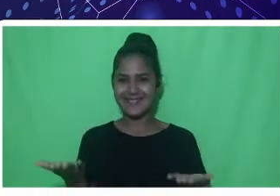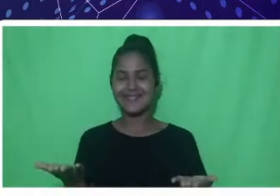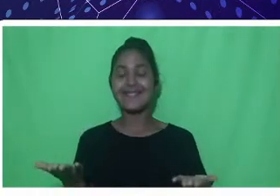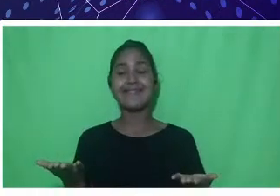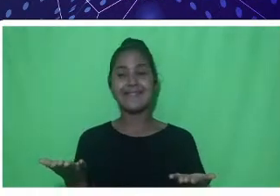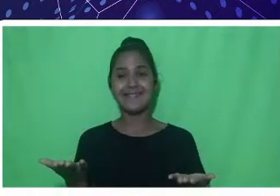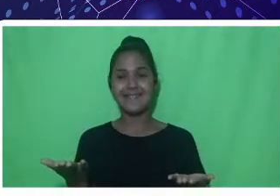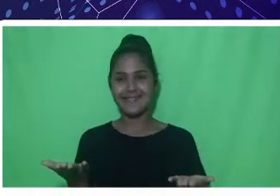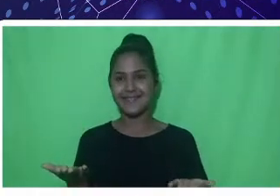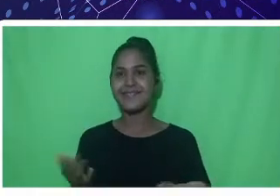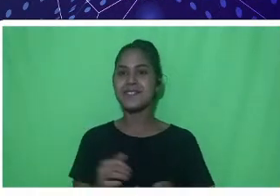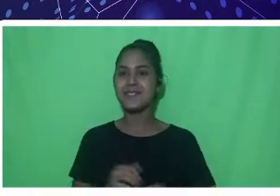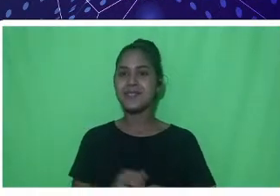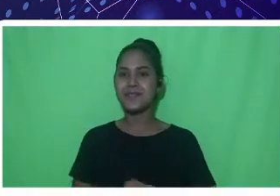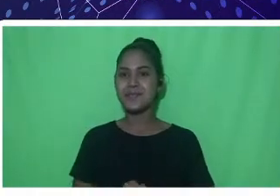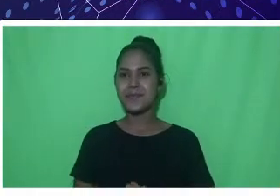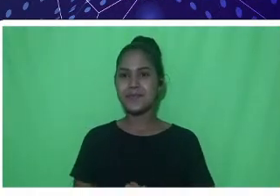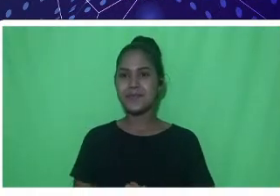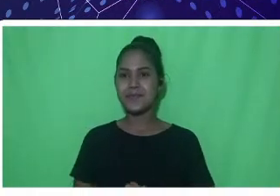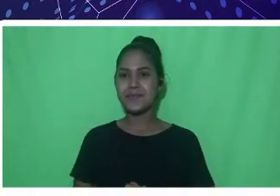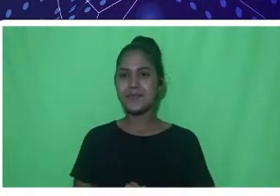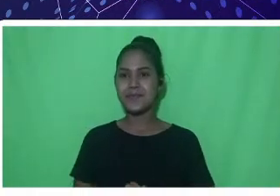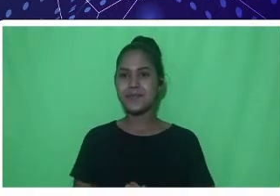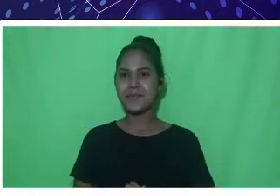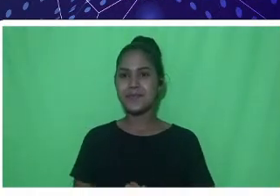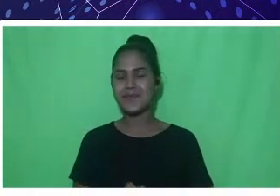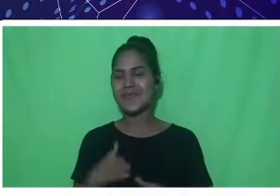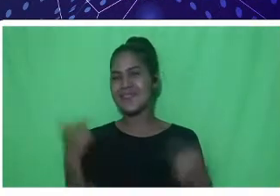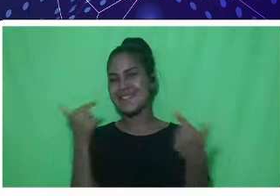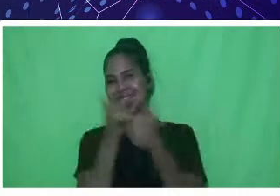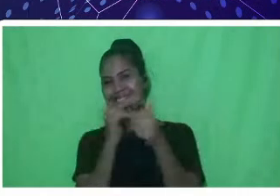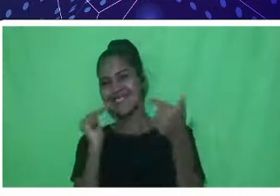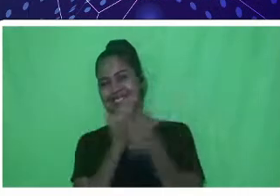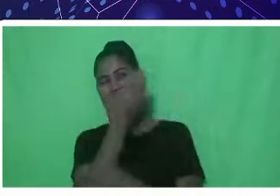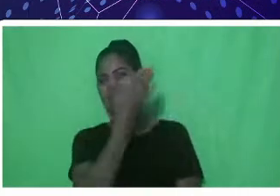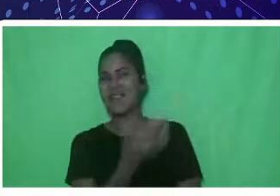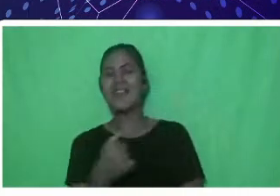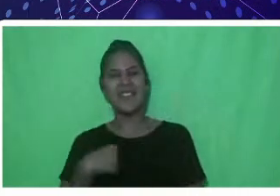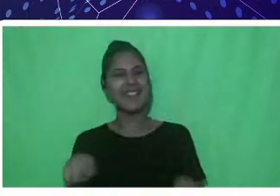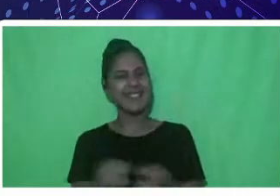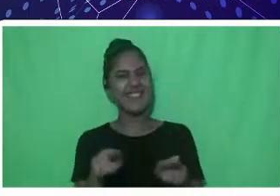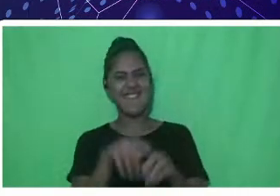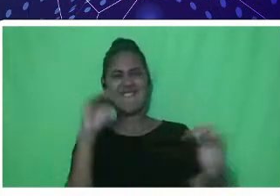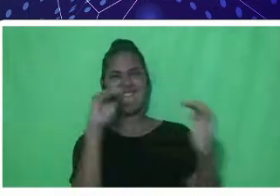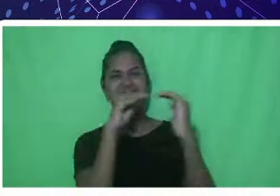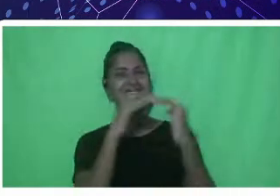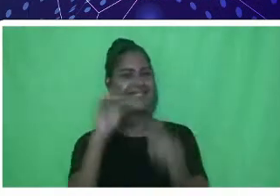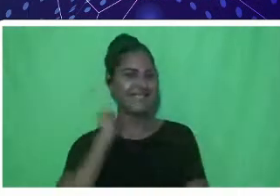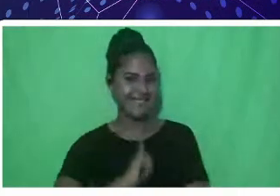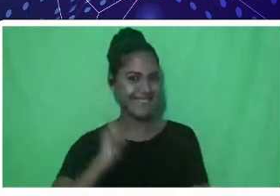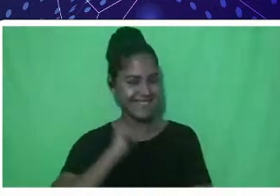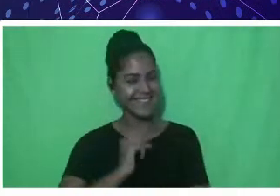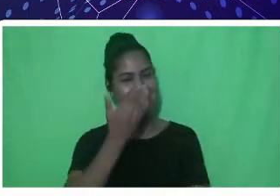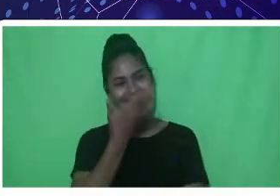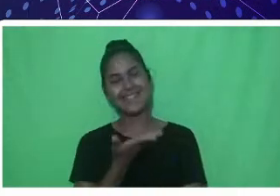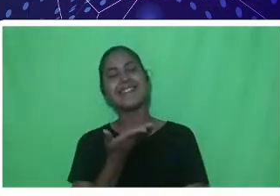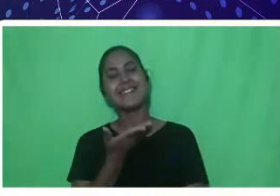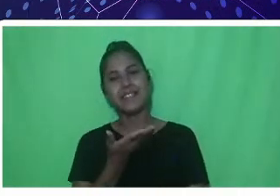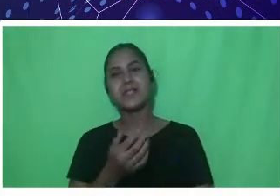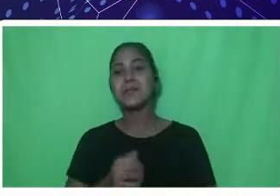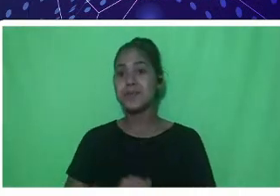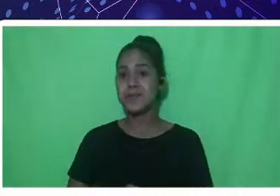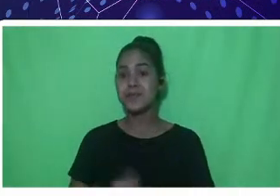Estou dando risada aqui, porque, como o Paulo Aldo, também sou flamenguista, né? E fazendo a minha autodescrição,